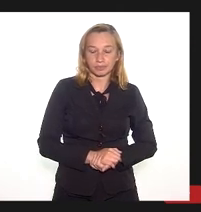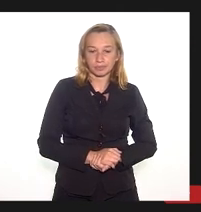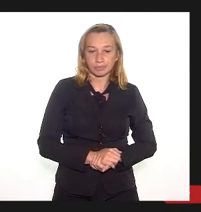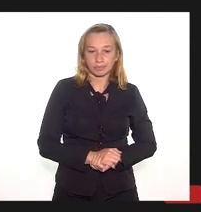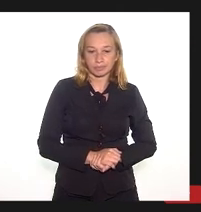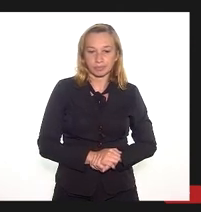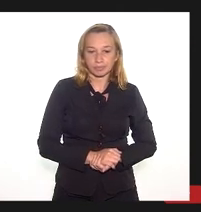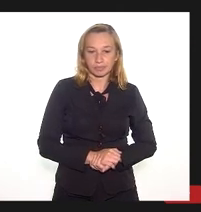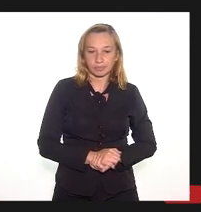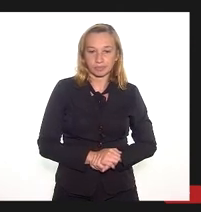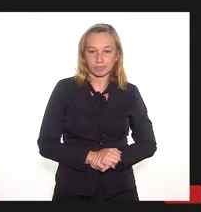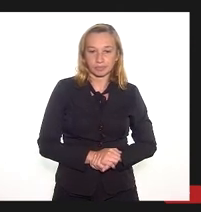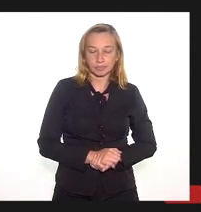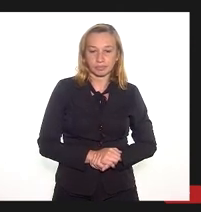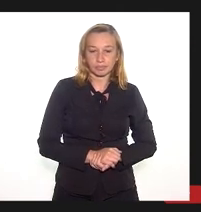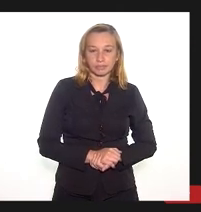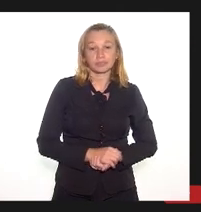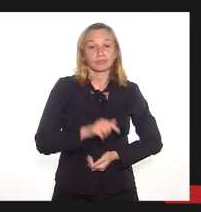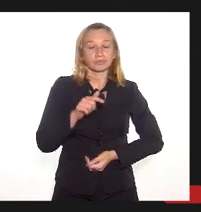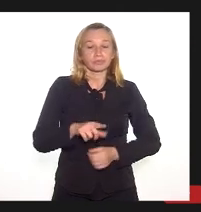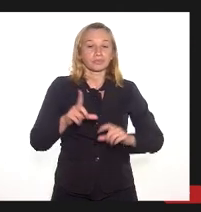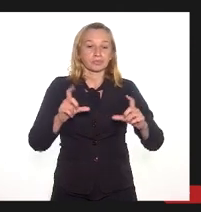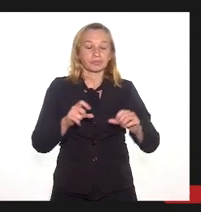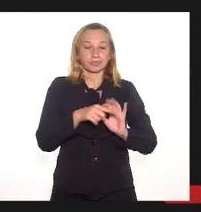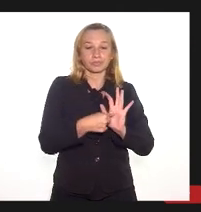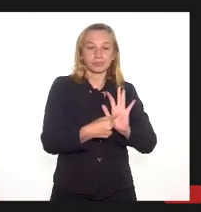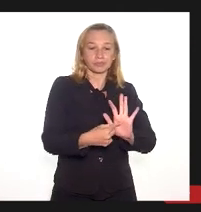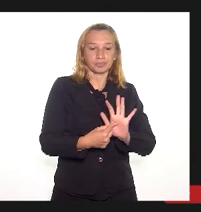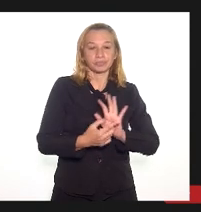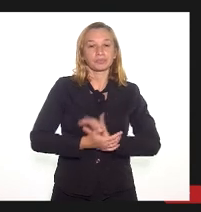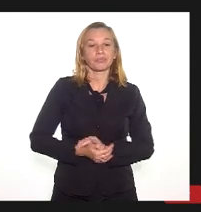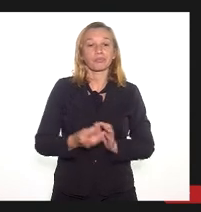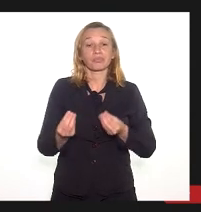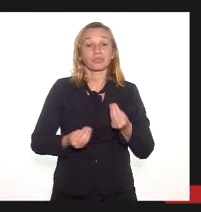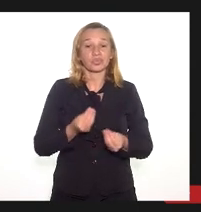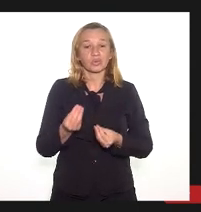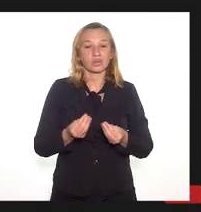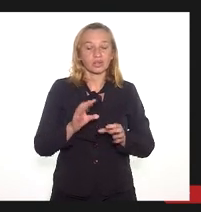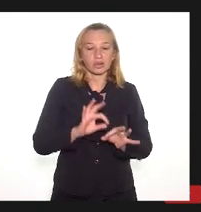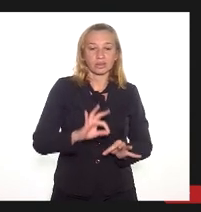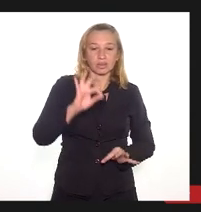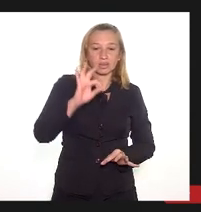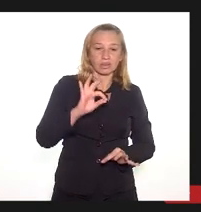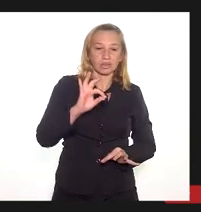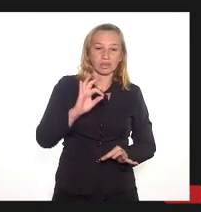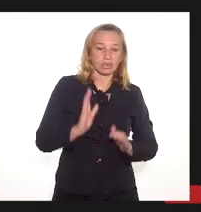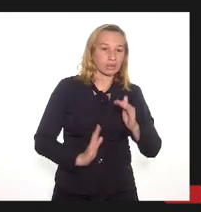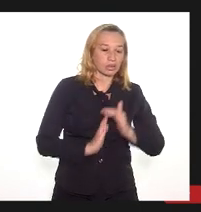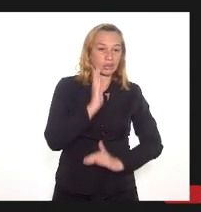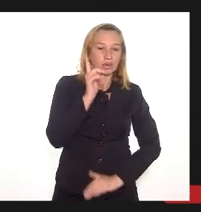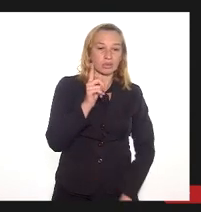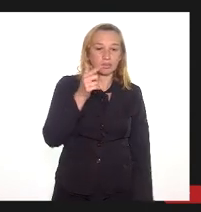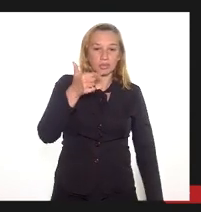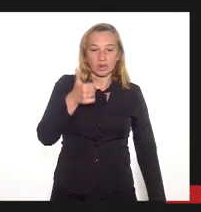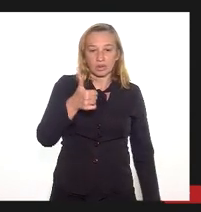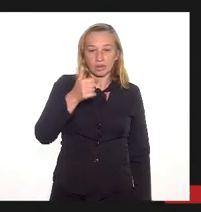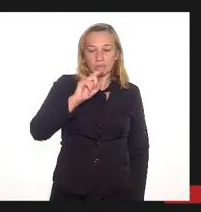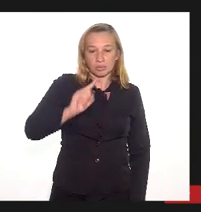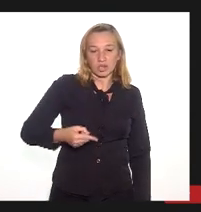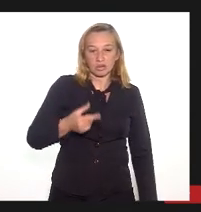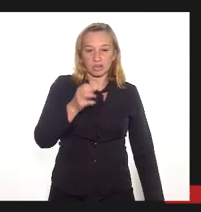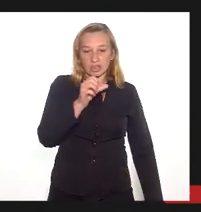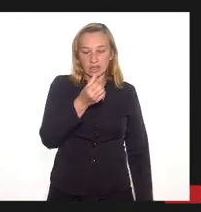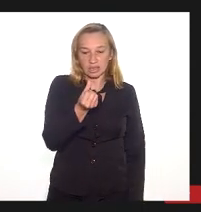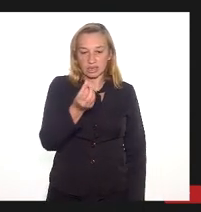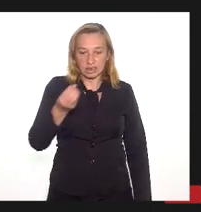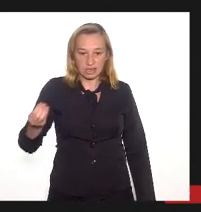Aqui, esse é um esquema topográfico que mostra como, de altitudes que ultrapassam 1.600 metros, no caso do Pico do